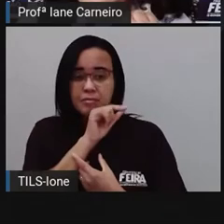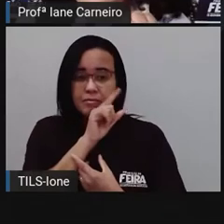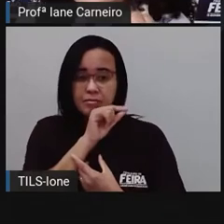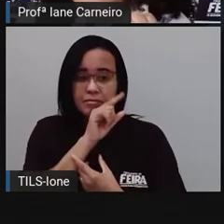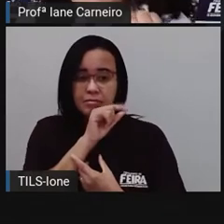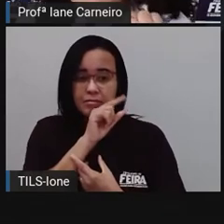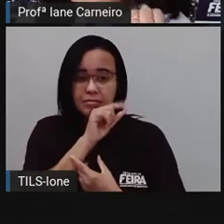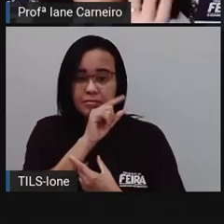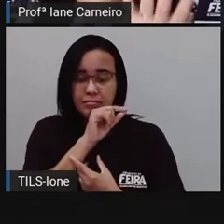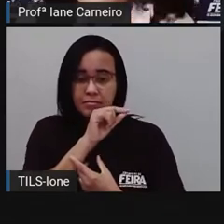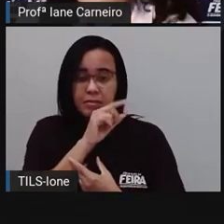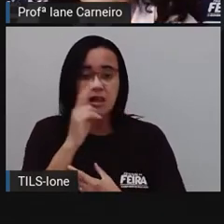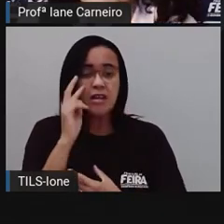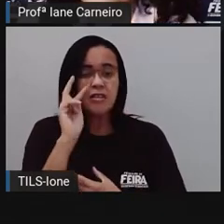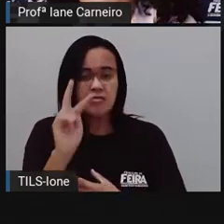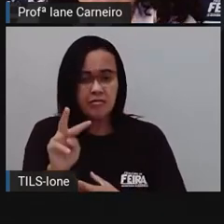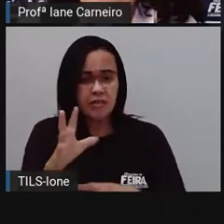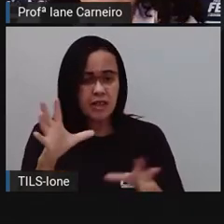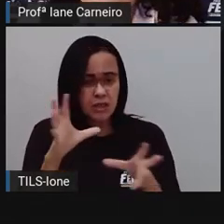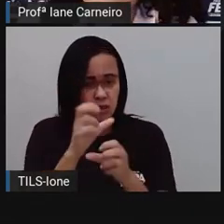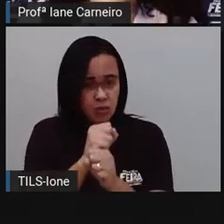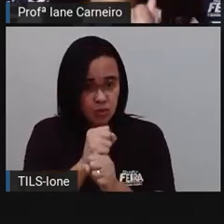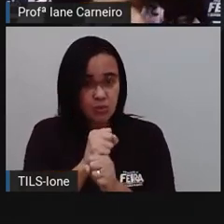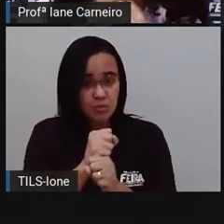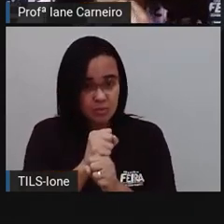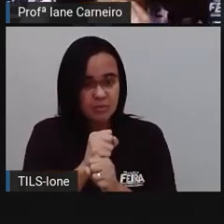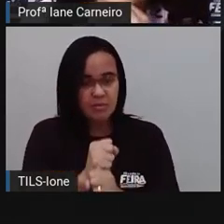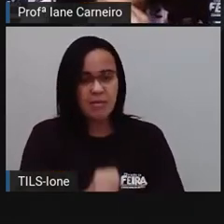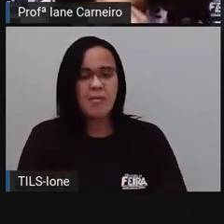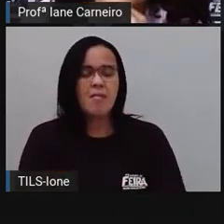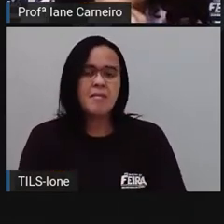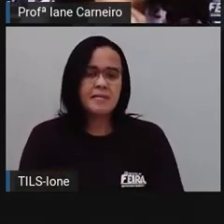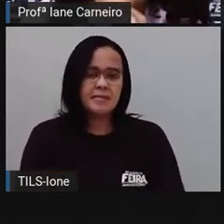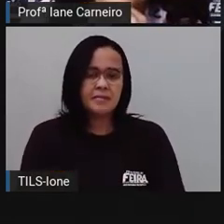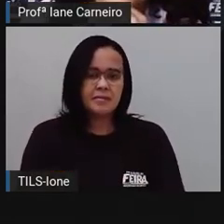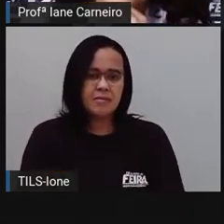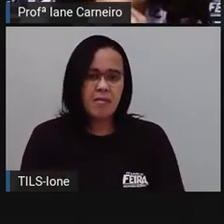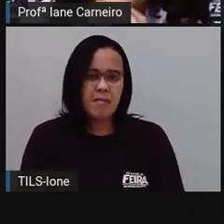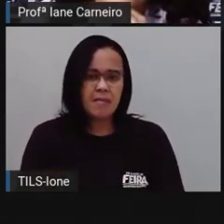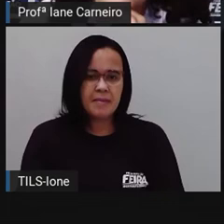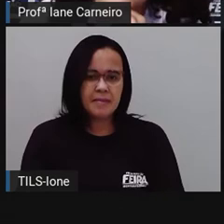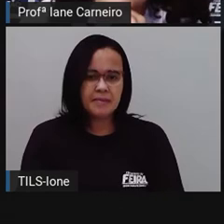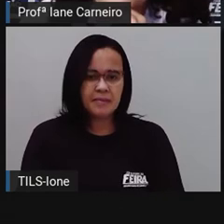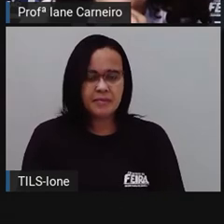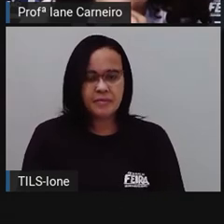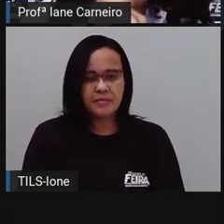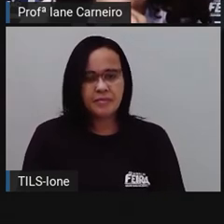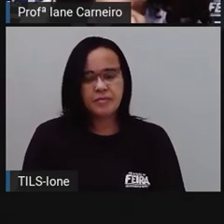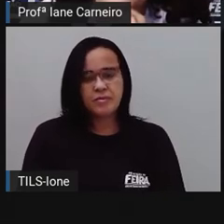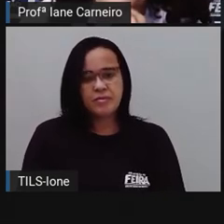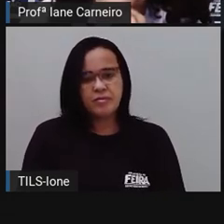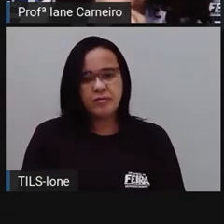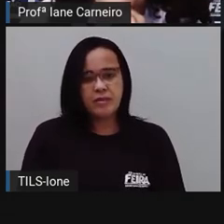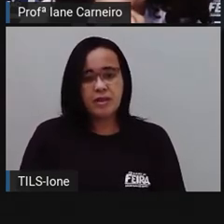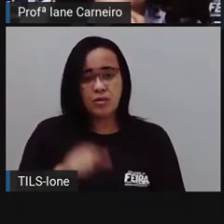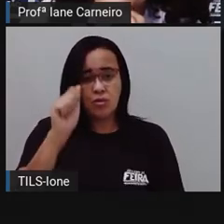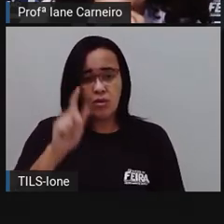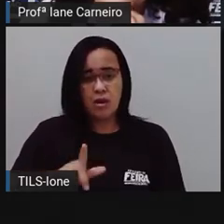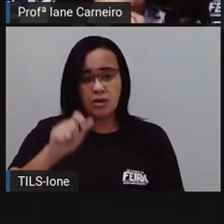alimentou, que Pedro visitou, né? Então, gente vai colocar aqui os... Deixa eu colocar o azul aqui.